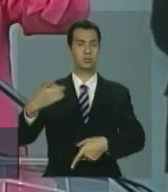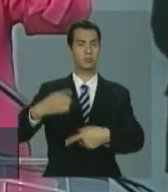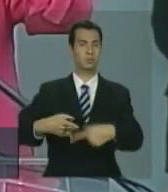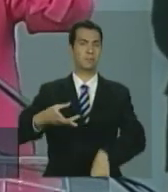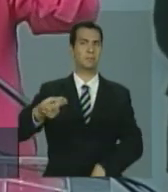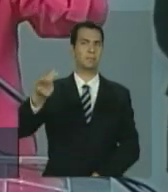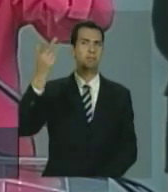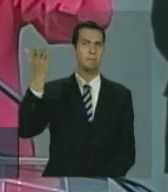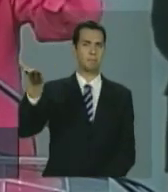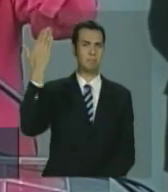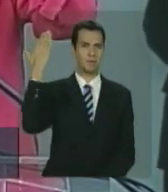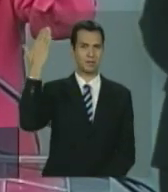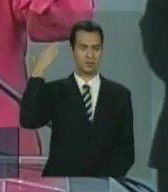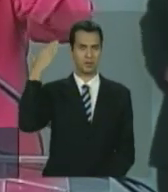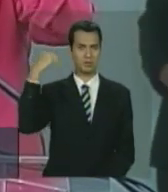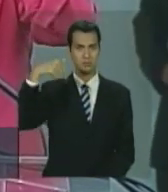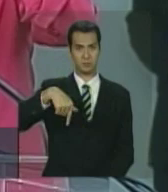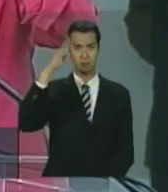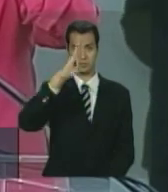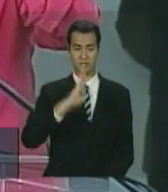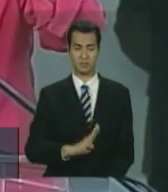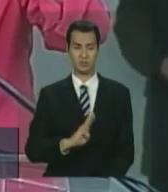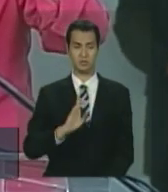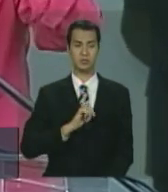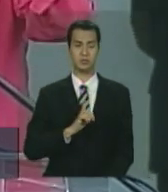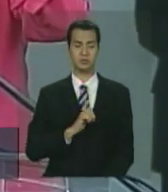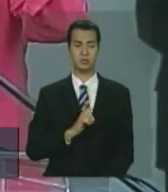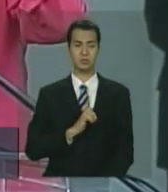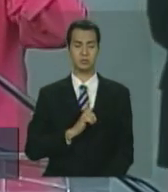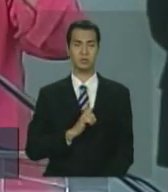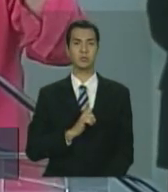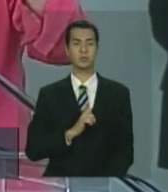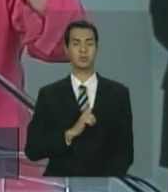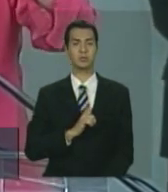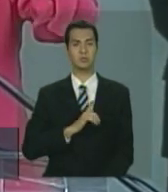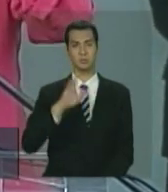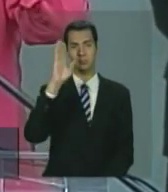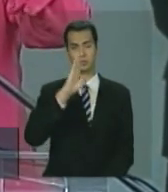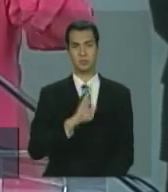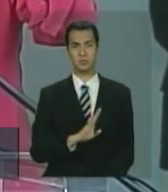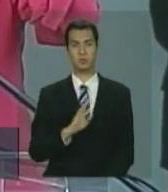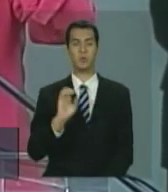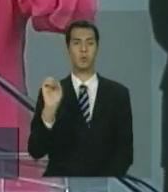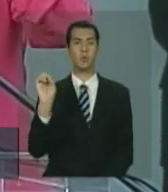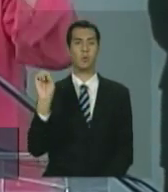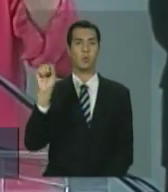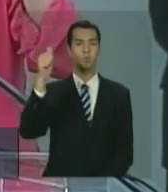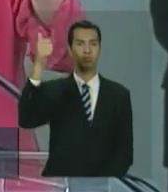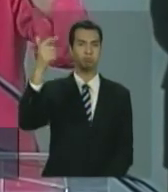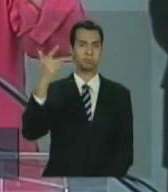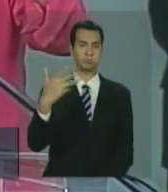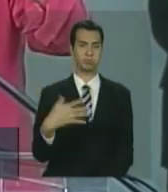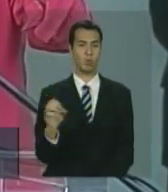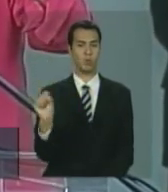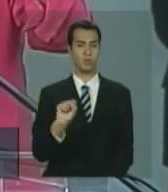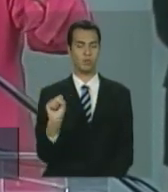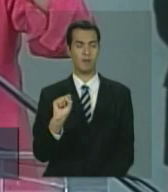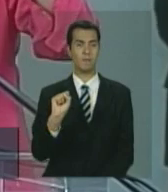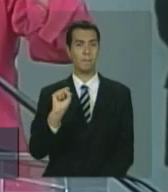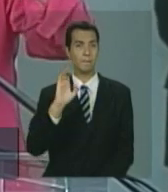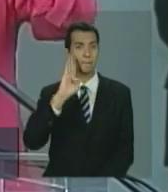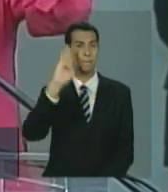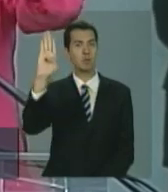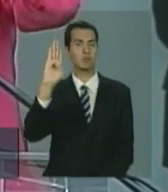oitava, a oitava economia produtora de navios do mundo,